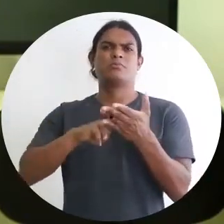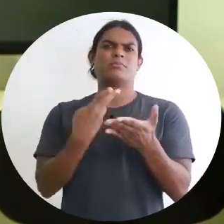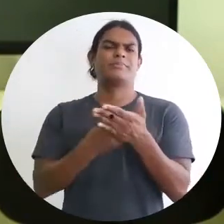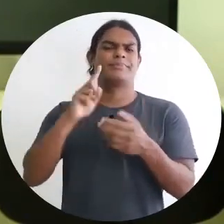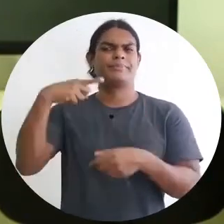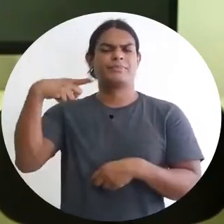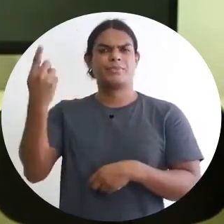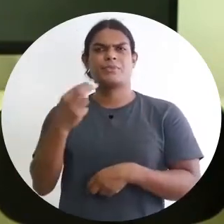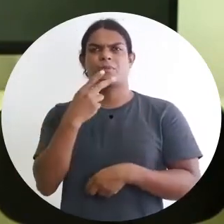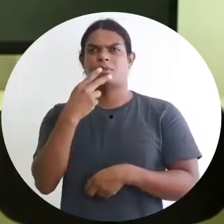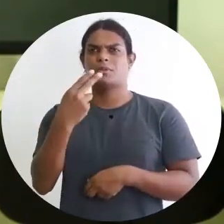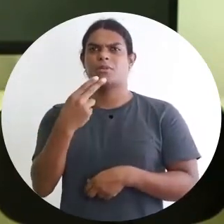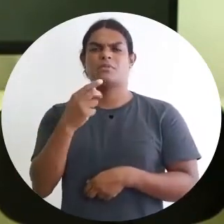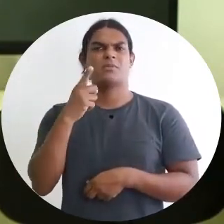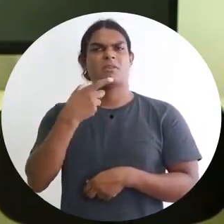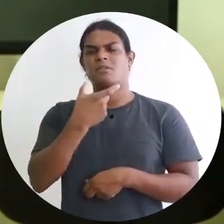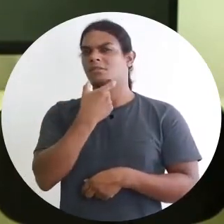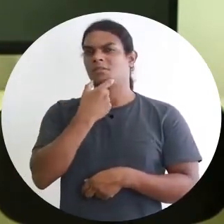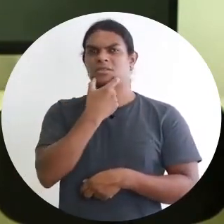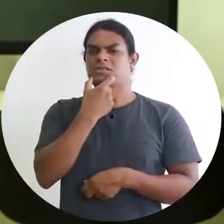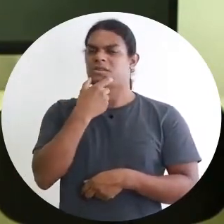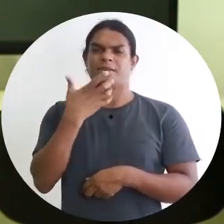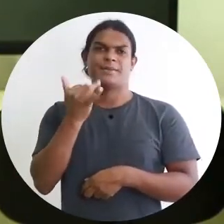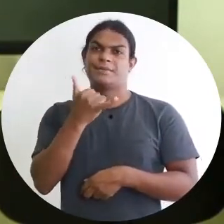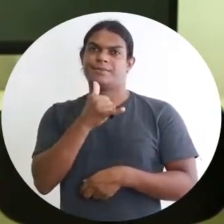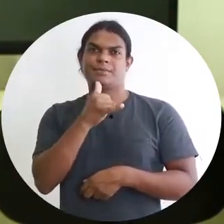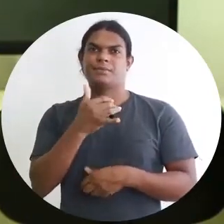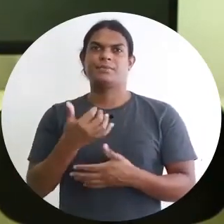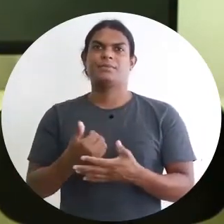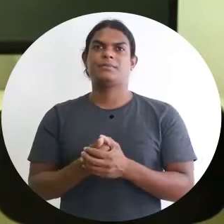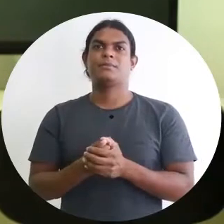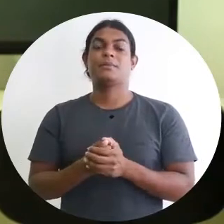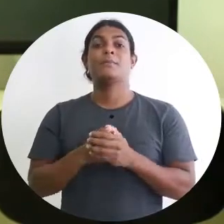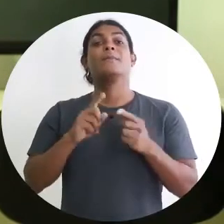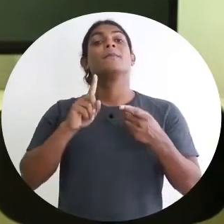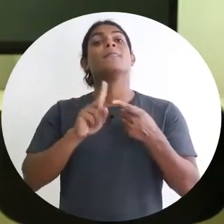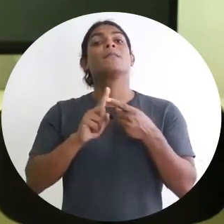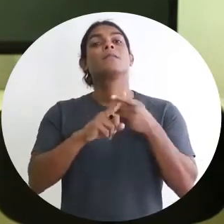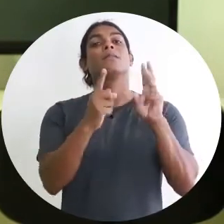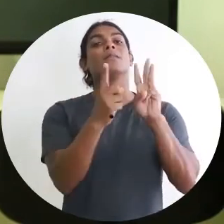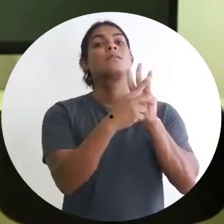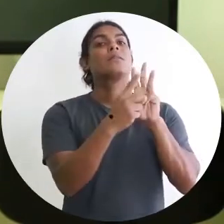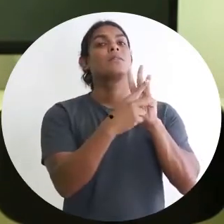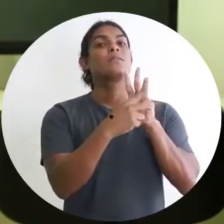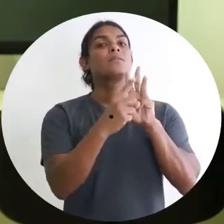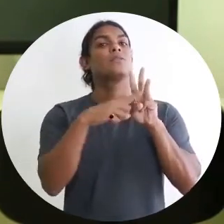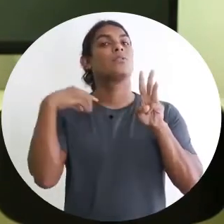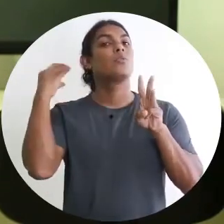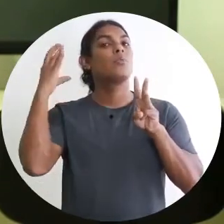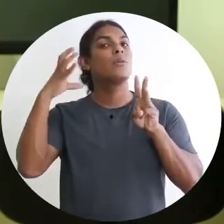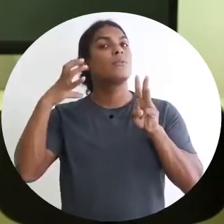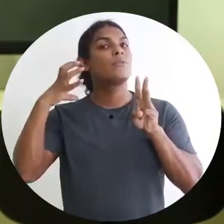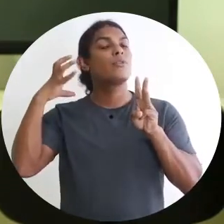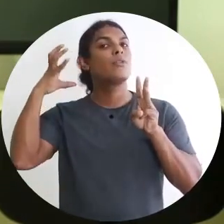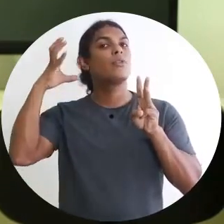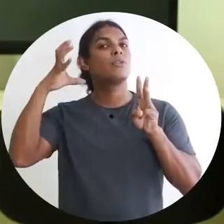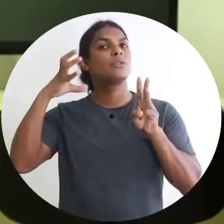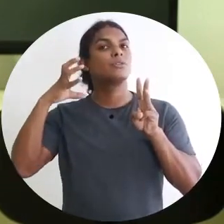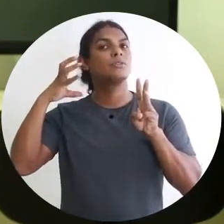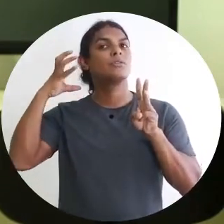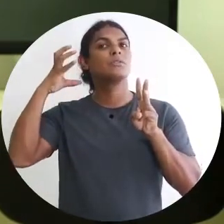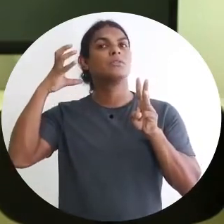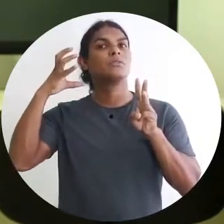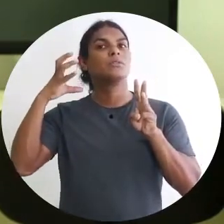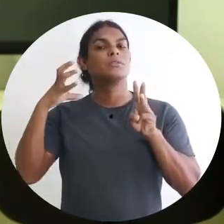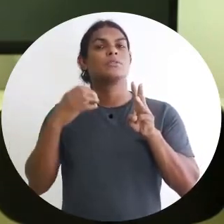outra parte da acessibilidade chamada de audiodescrição, que é uma voz que fica com um som mais baixo e